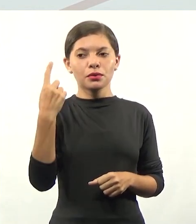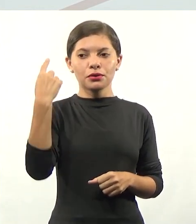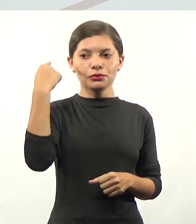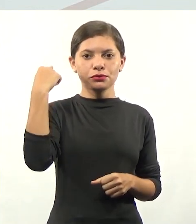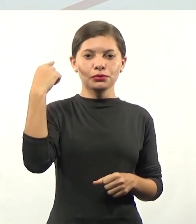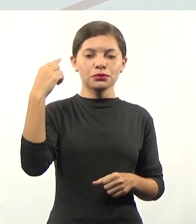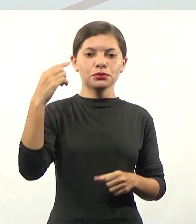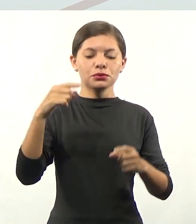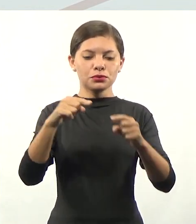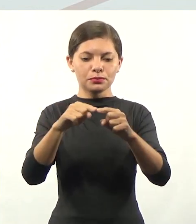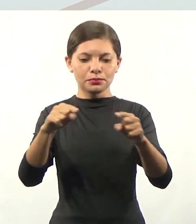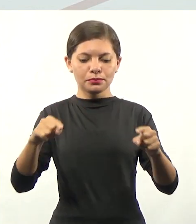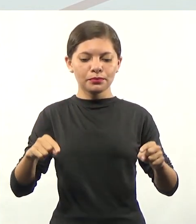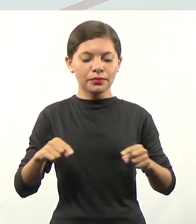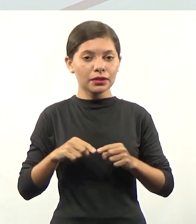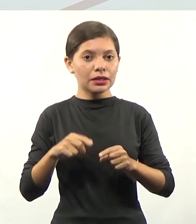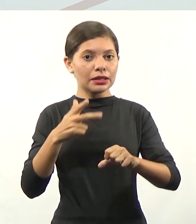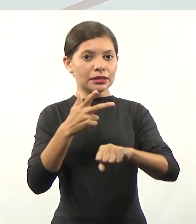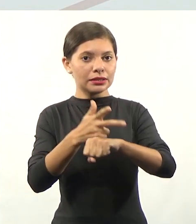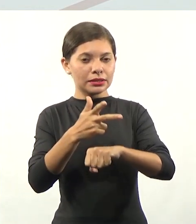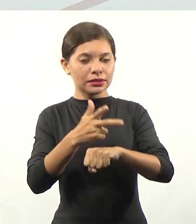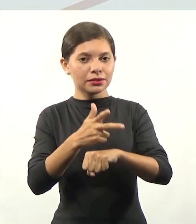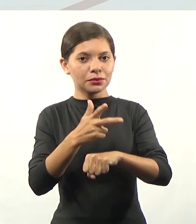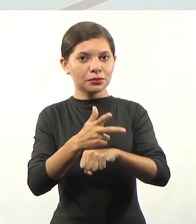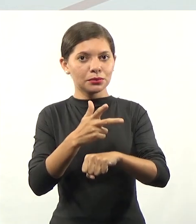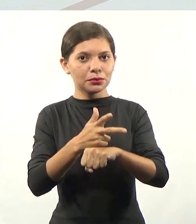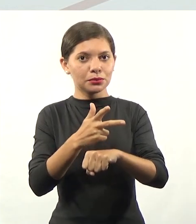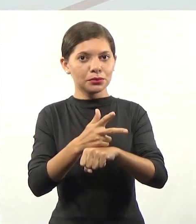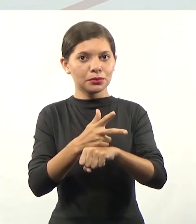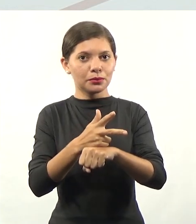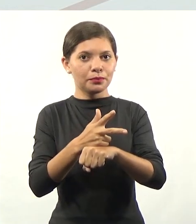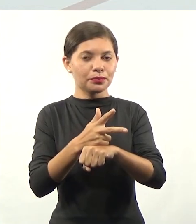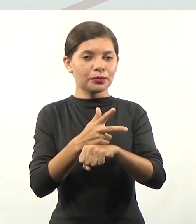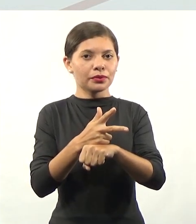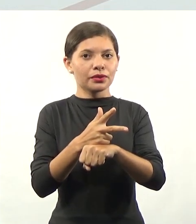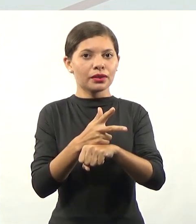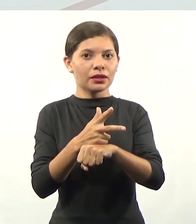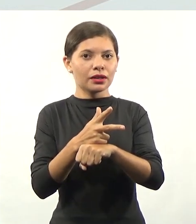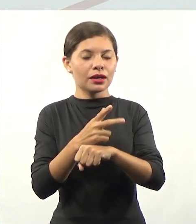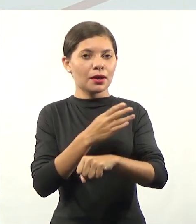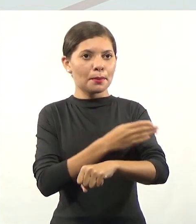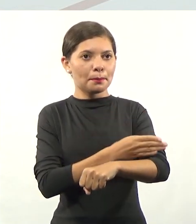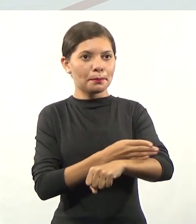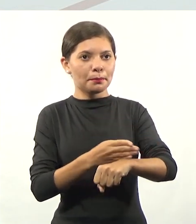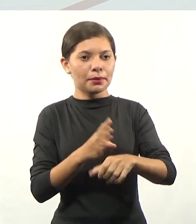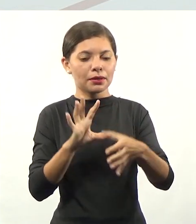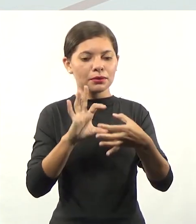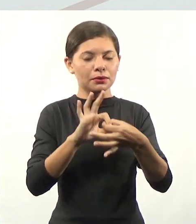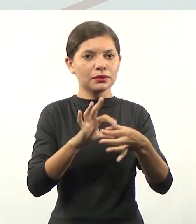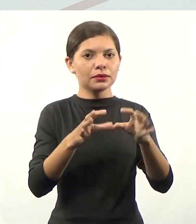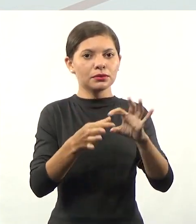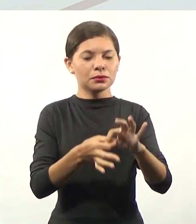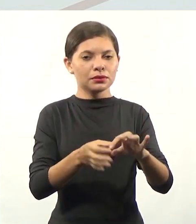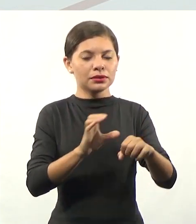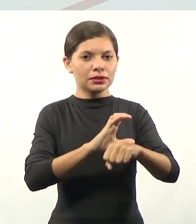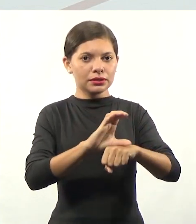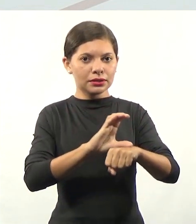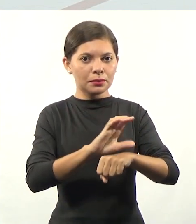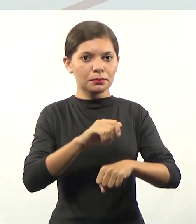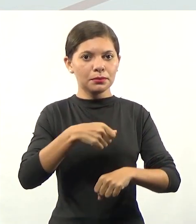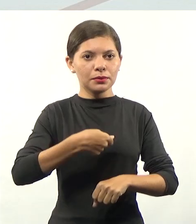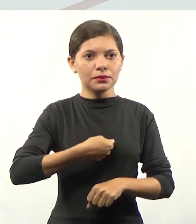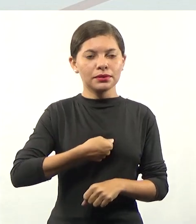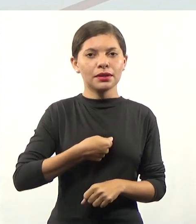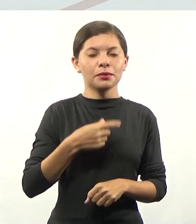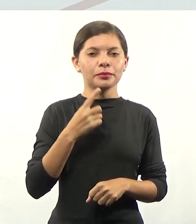fundo está a plotagem dos estúdios com os tons branco e conectores cinza. E o meu sinal pra